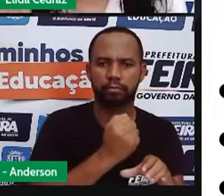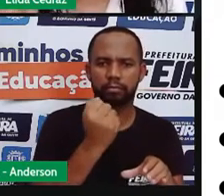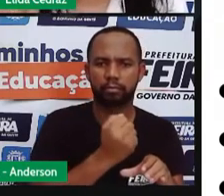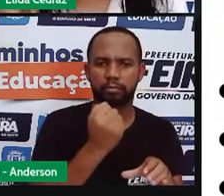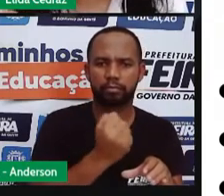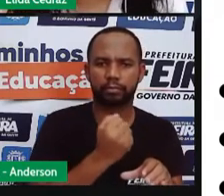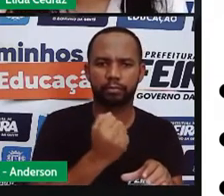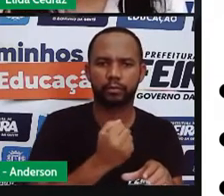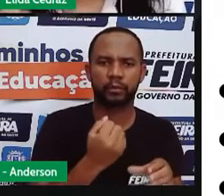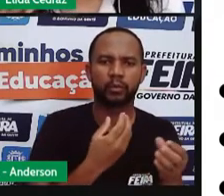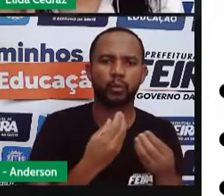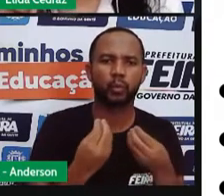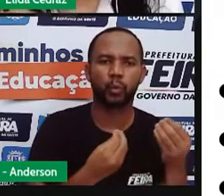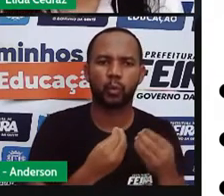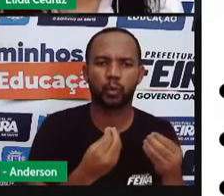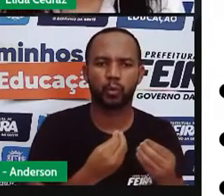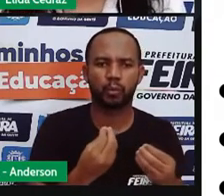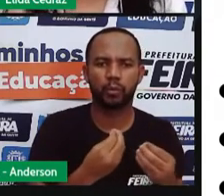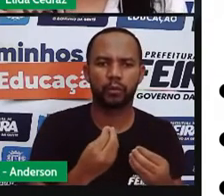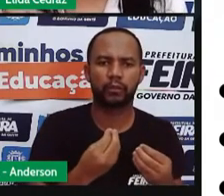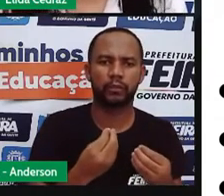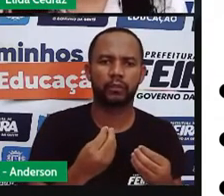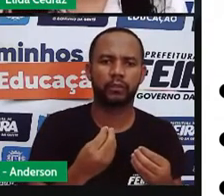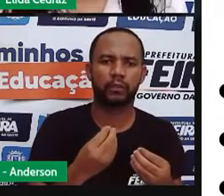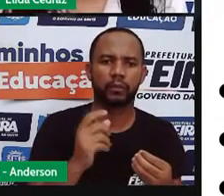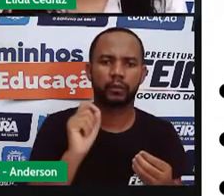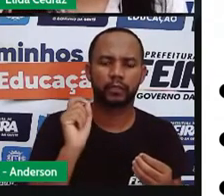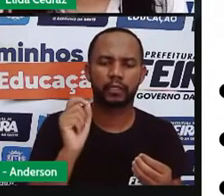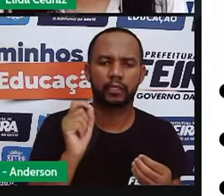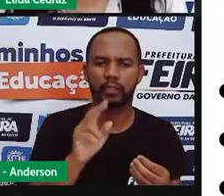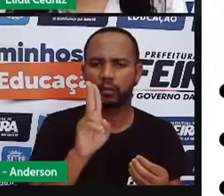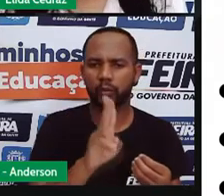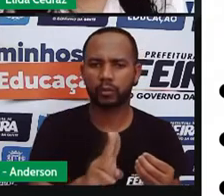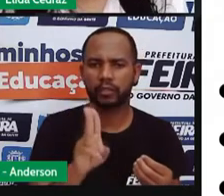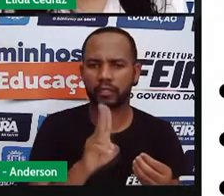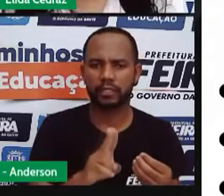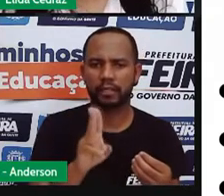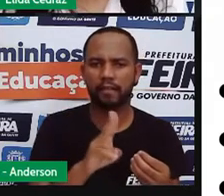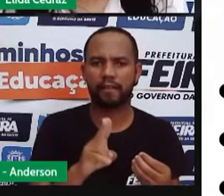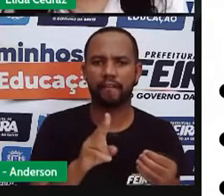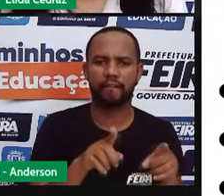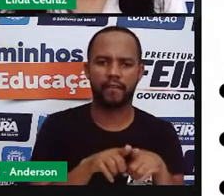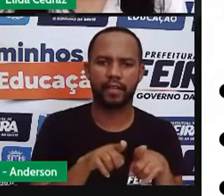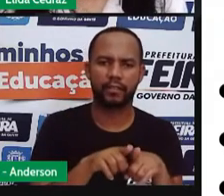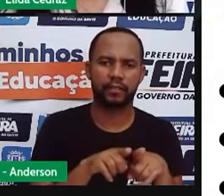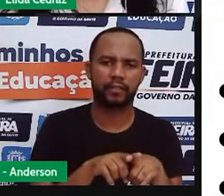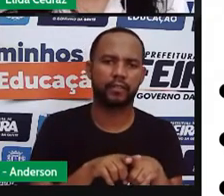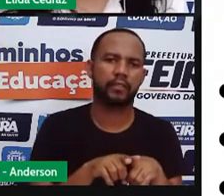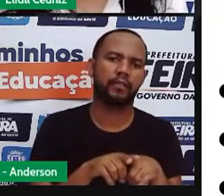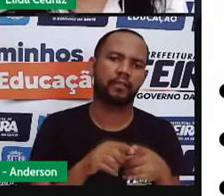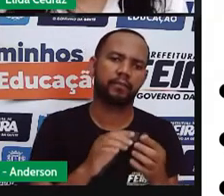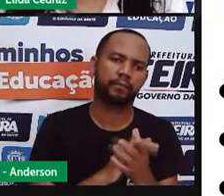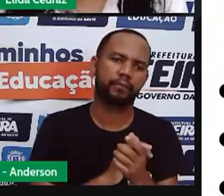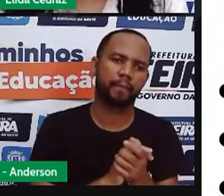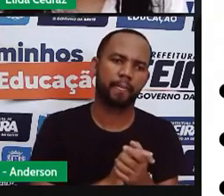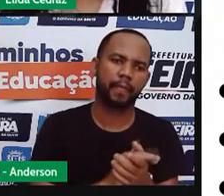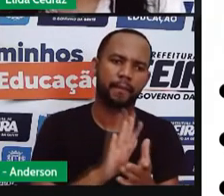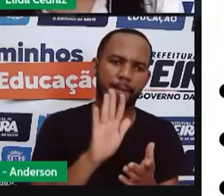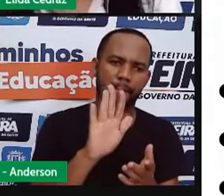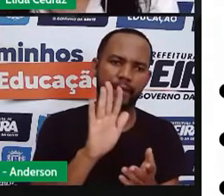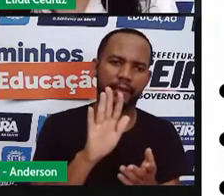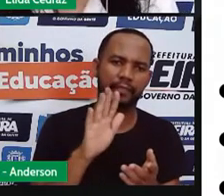de como quando utilizar os ingredientes. Só tem